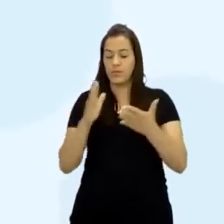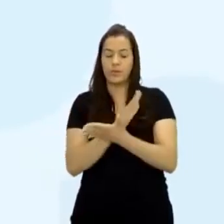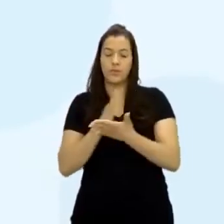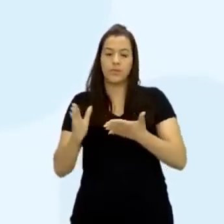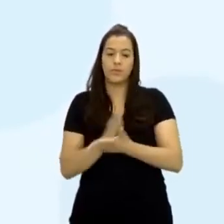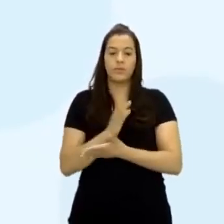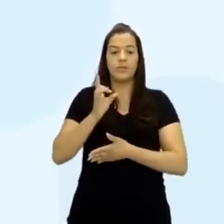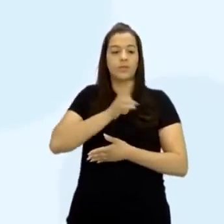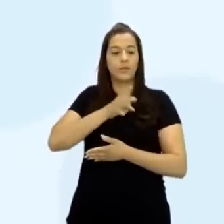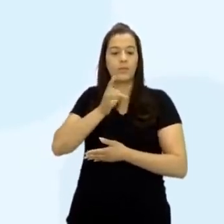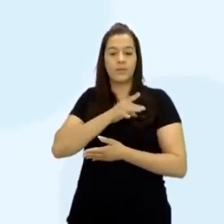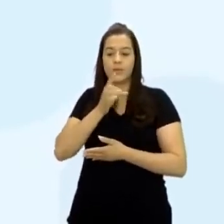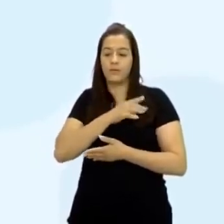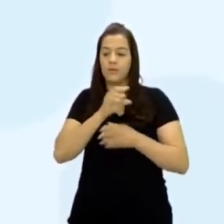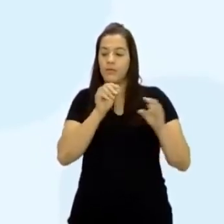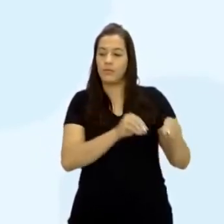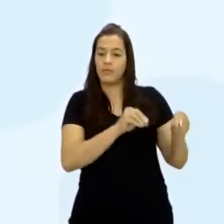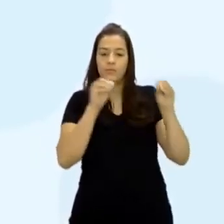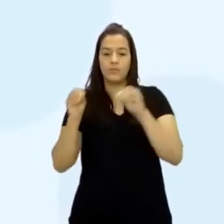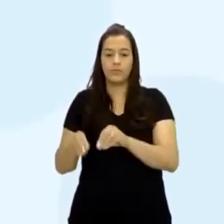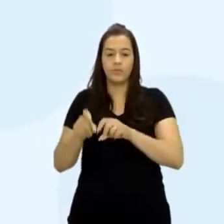invasões e elas vão para os campos.